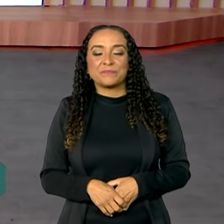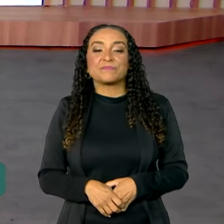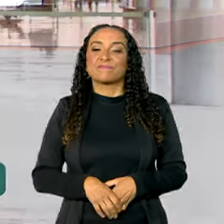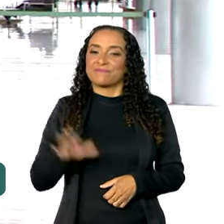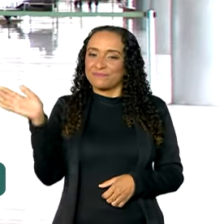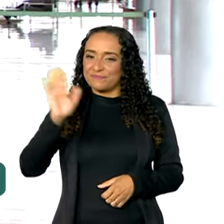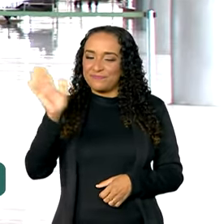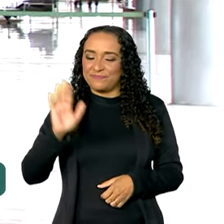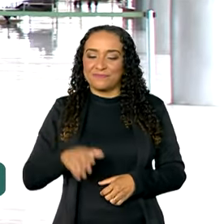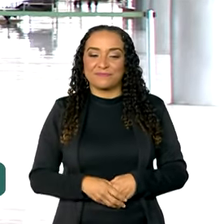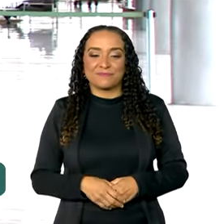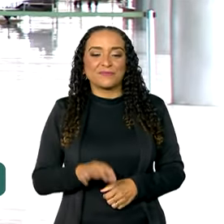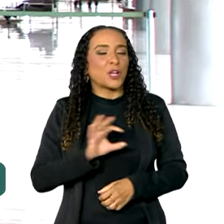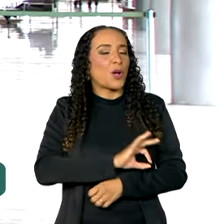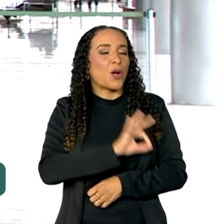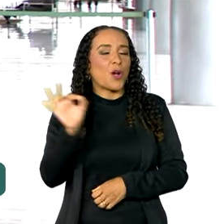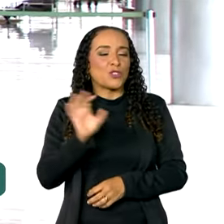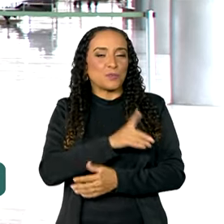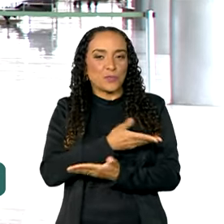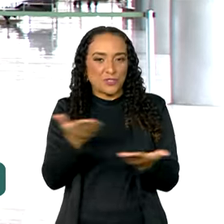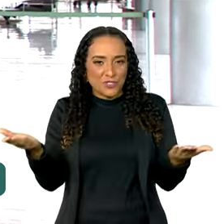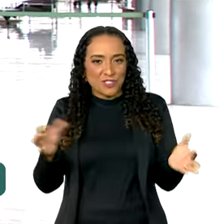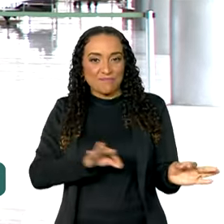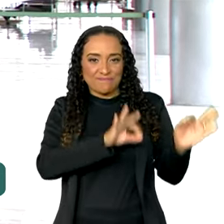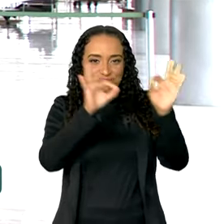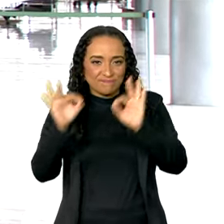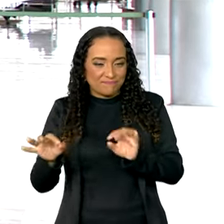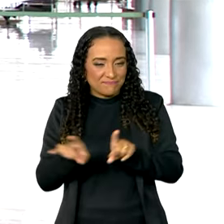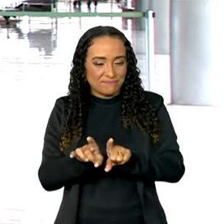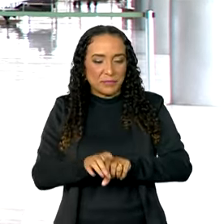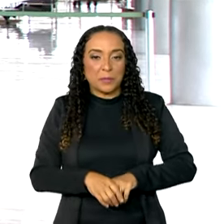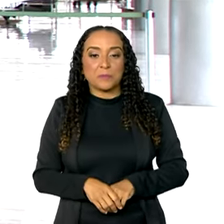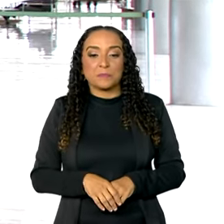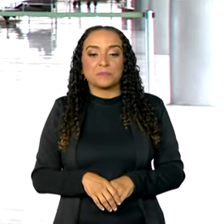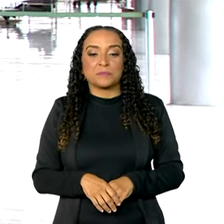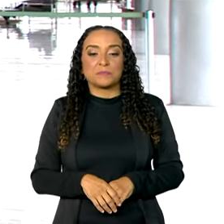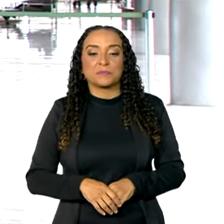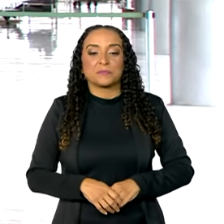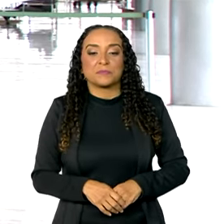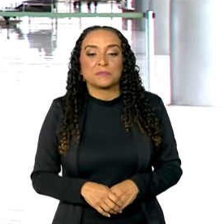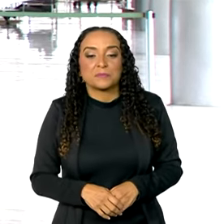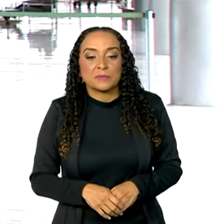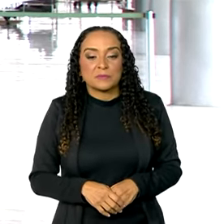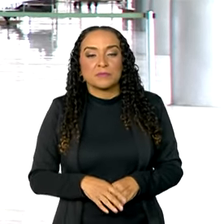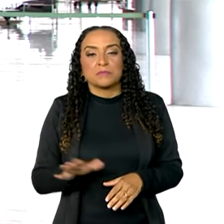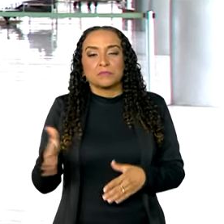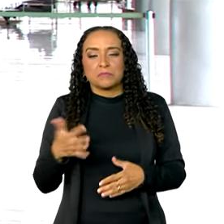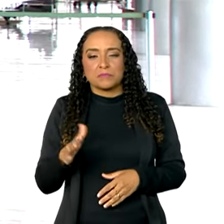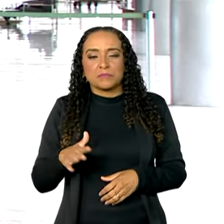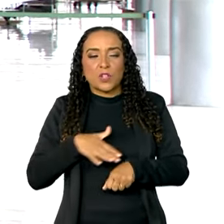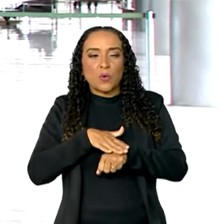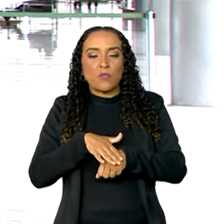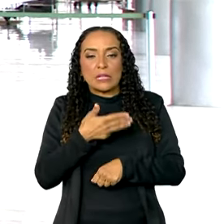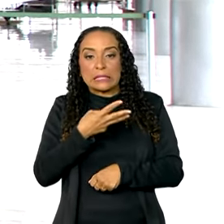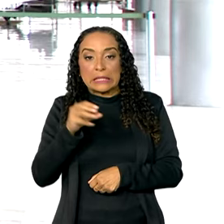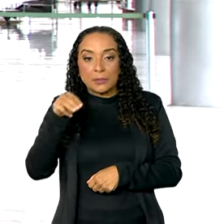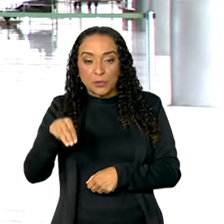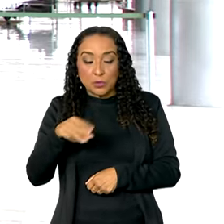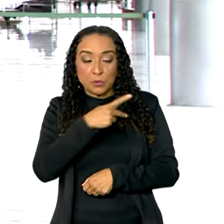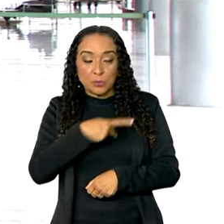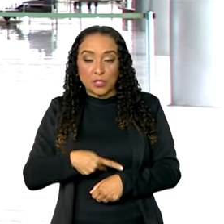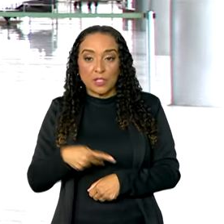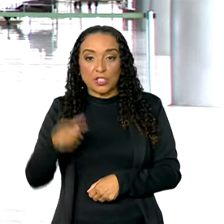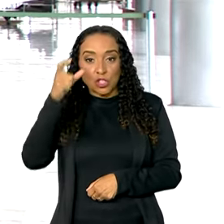Oi, Karine. Ótimo dia para você também, para você que nos acompanha. Durante essa conversa, que durou cerca de 30 minutos, o